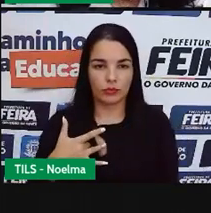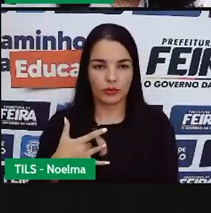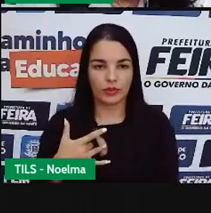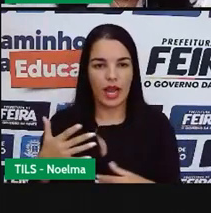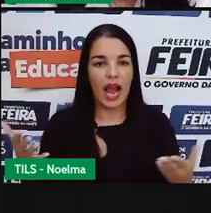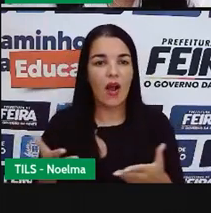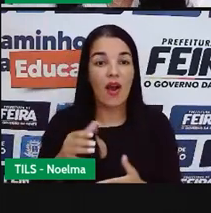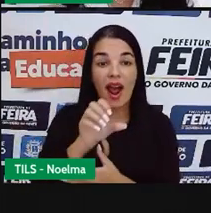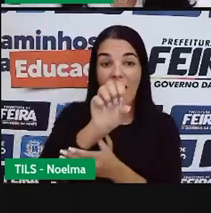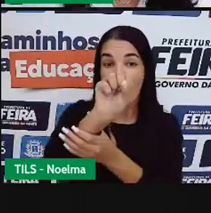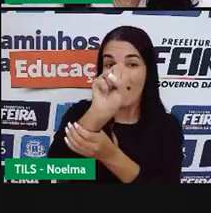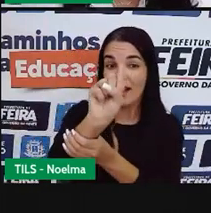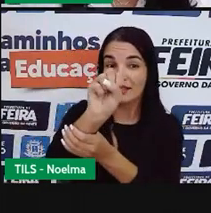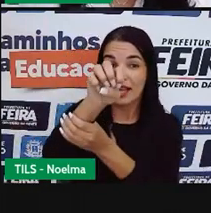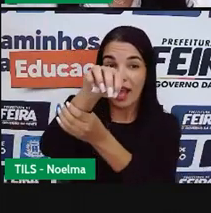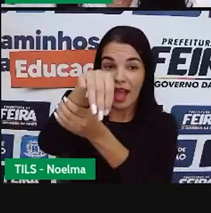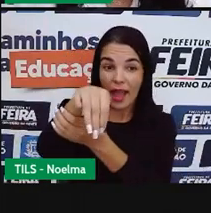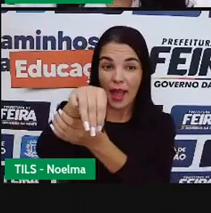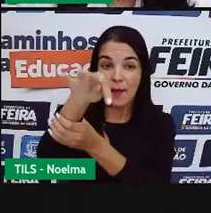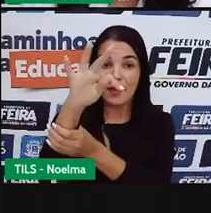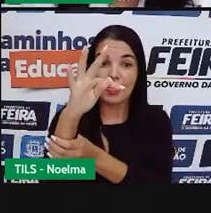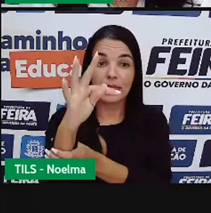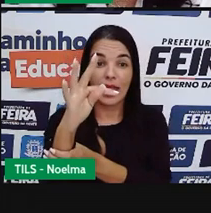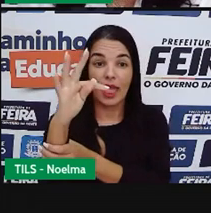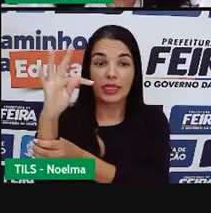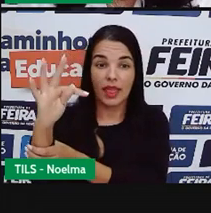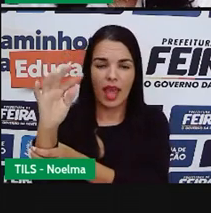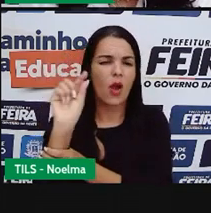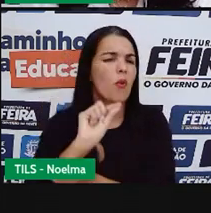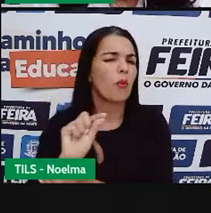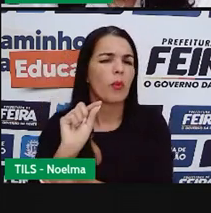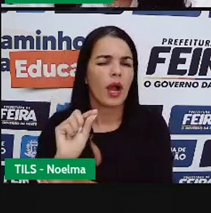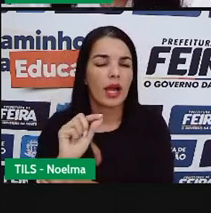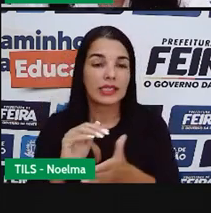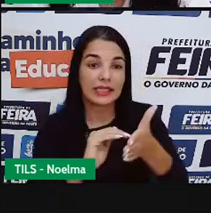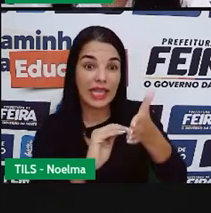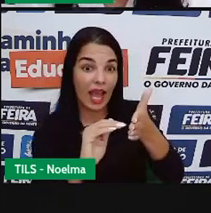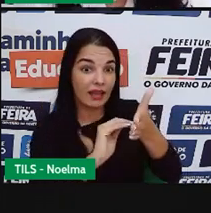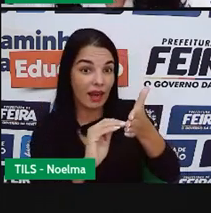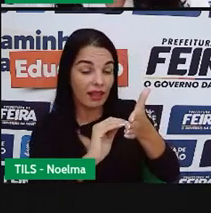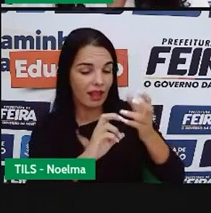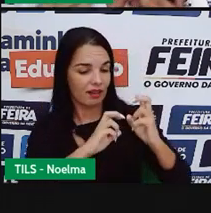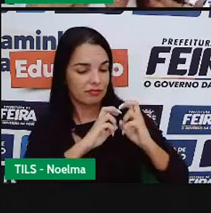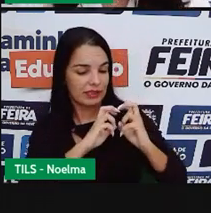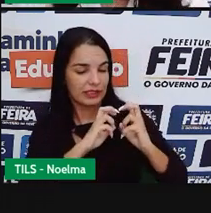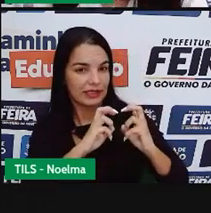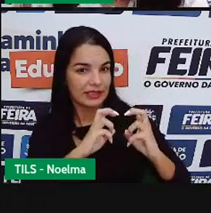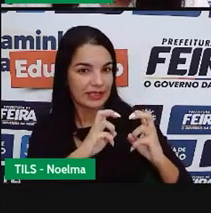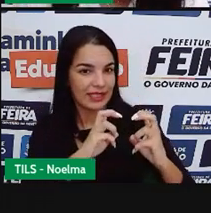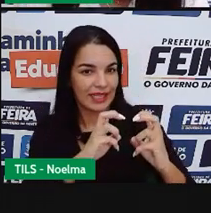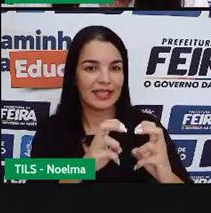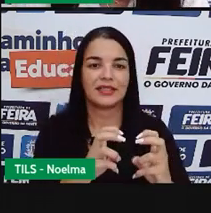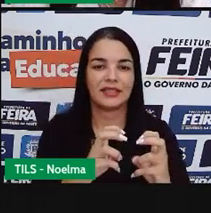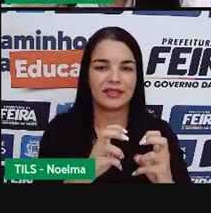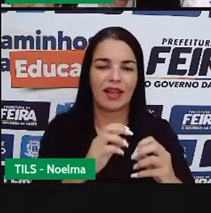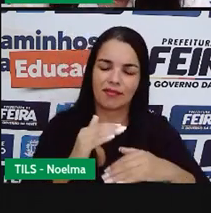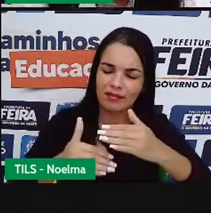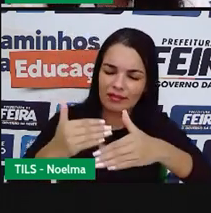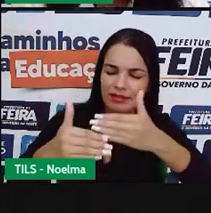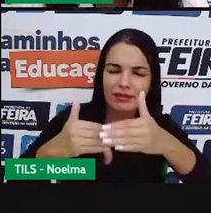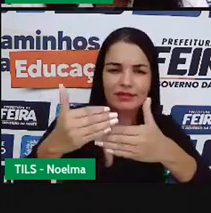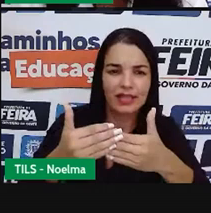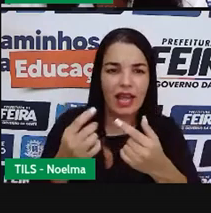SMTT é a Secretaria de Transportes e de Trânsito. E assim por diante,